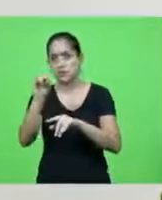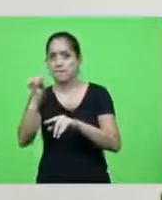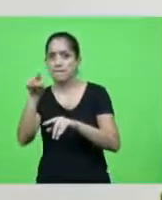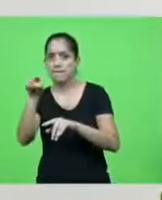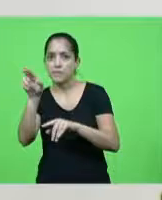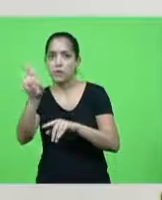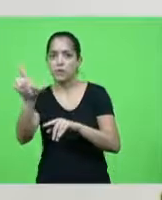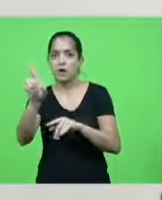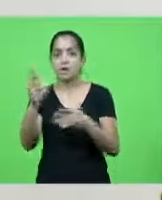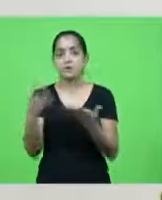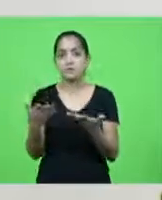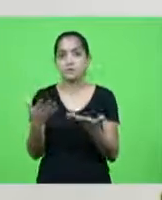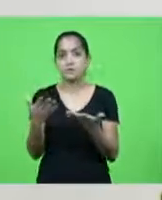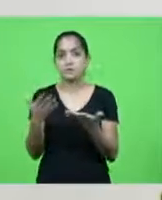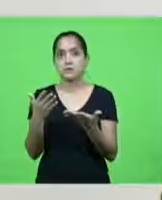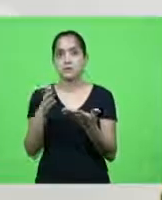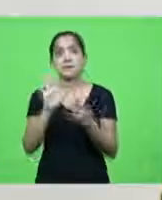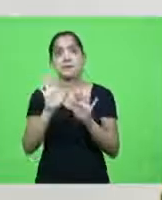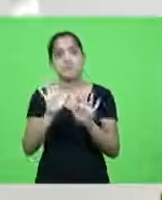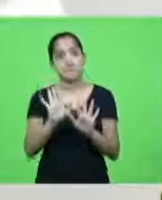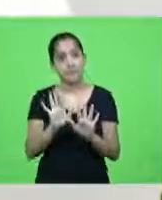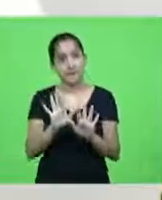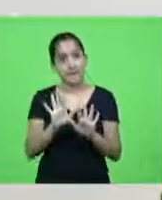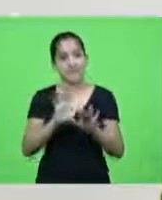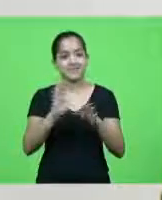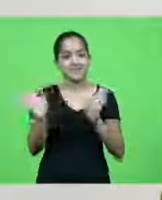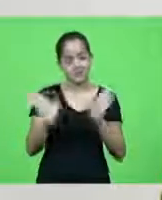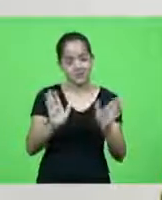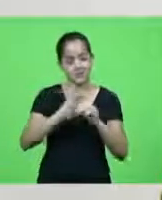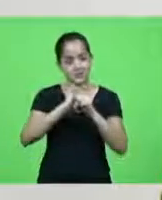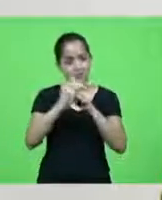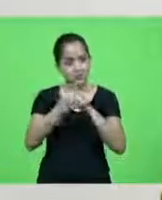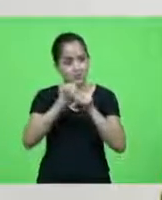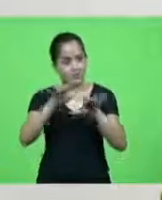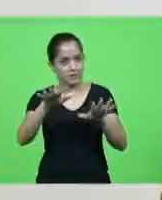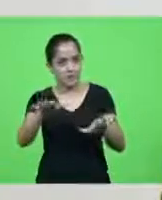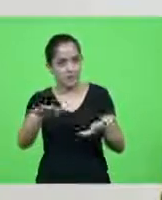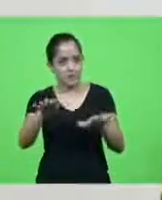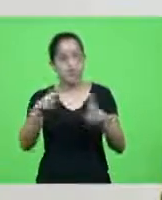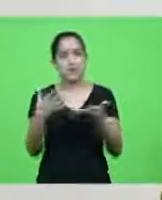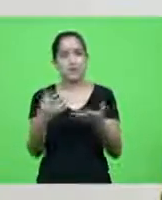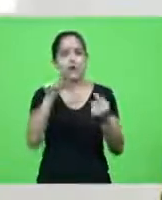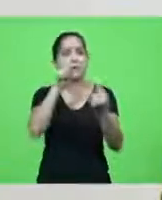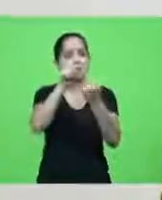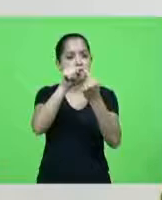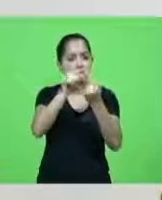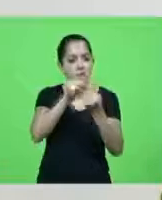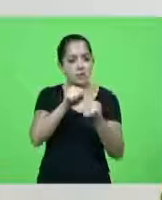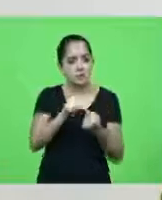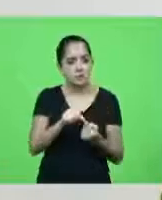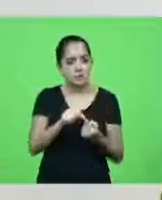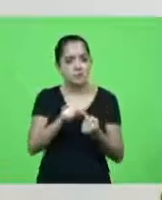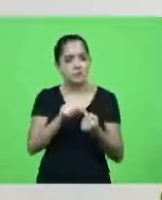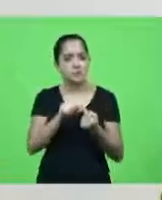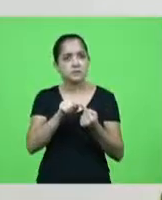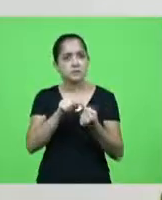mas como teve a pandemia essas metas não foram alcançadas